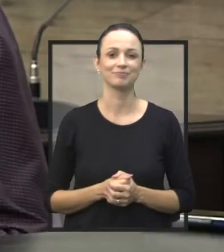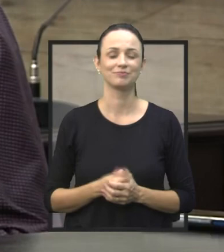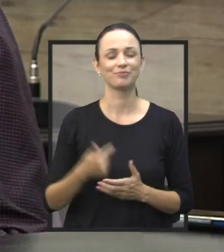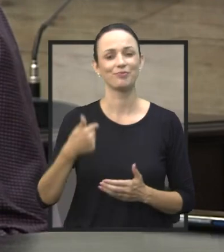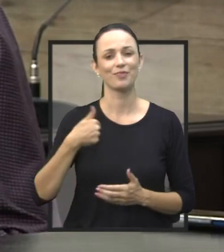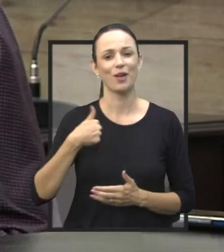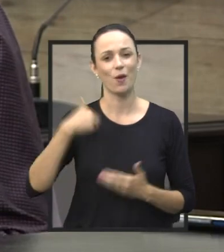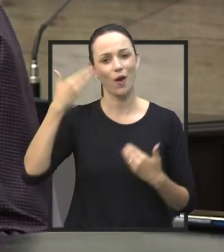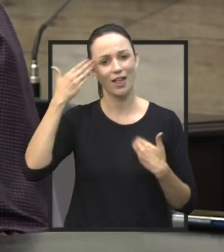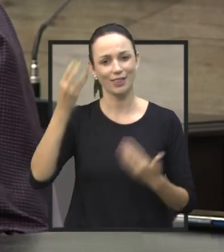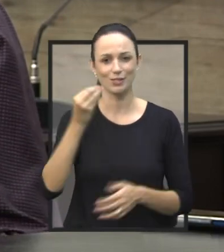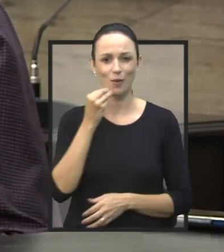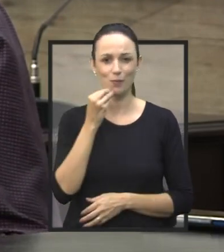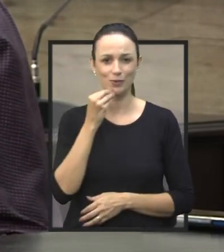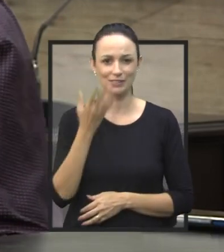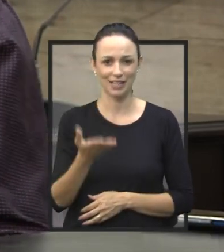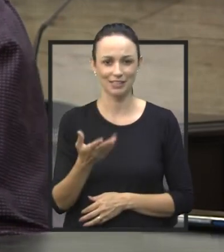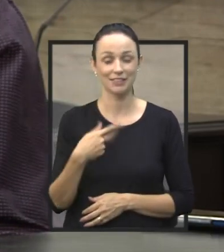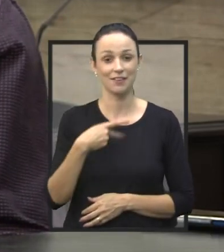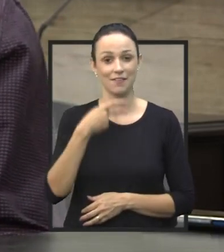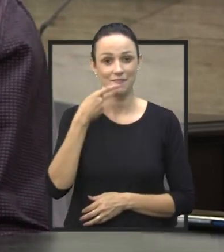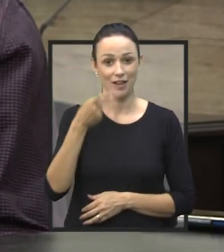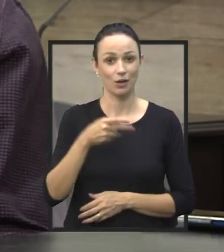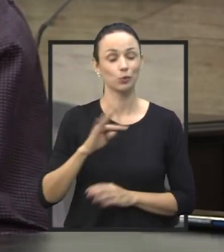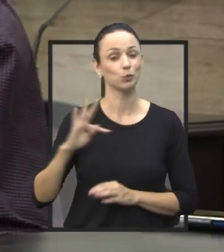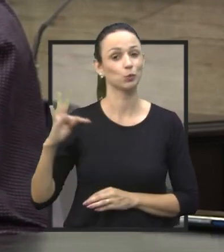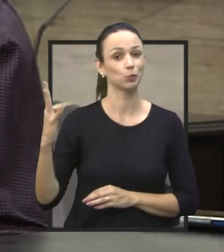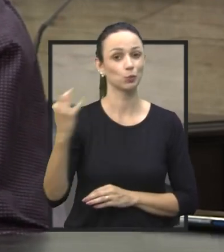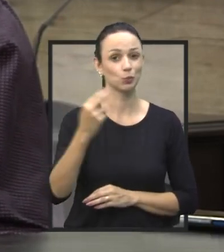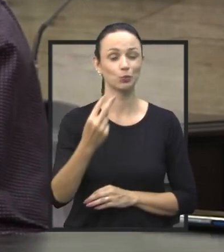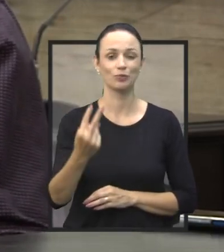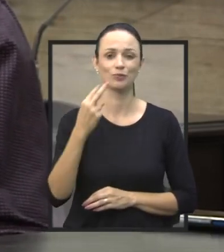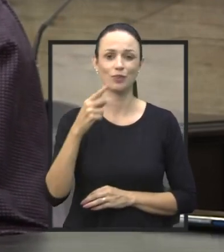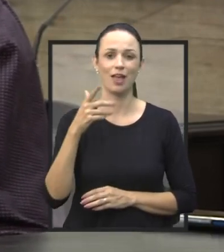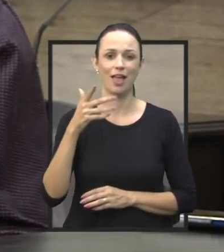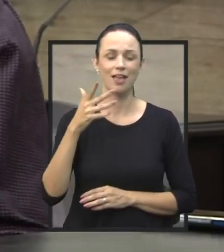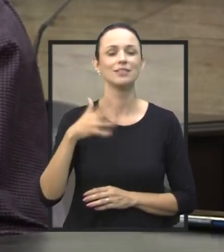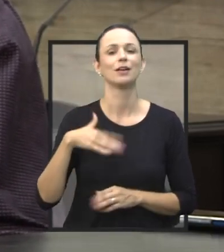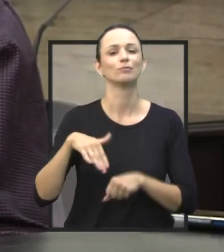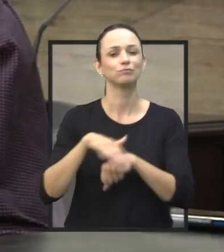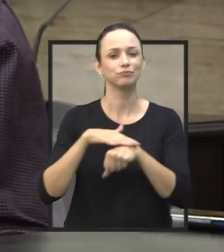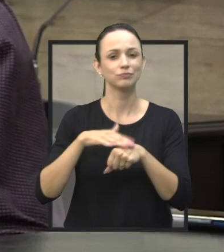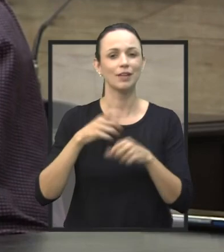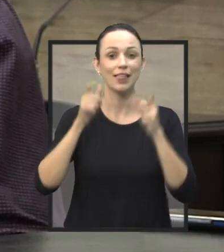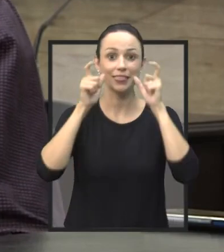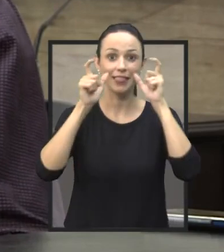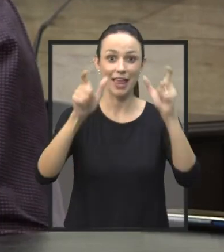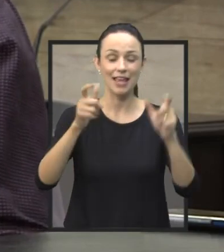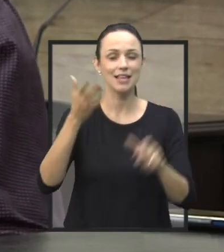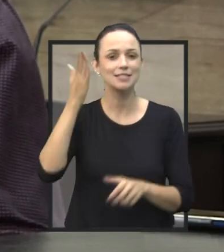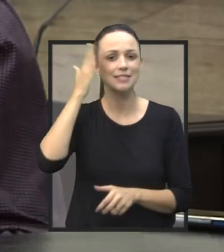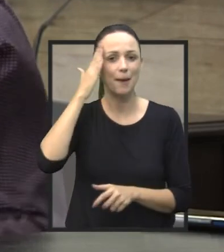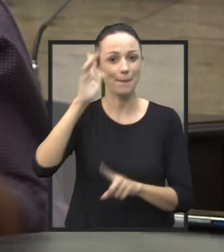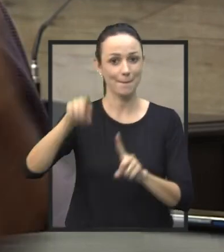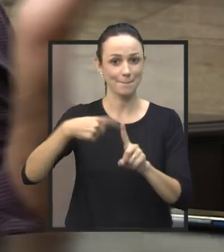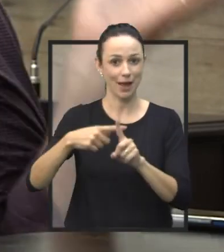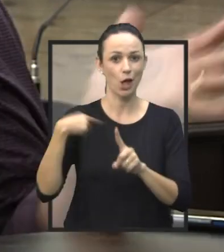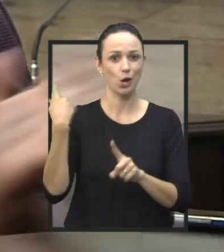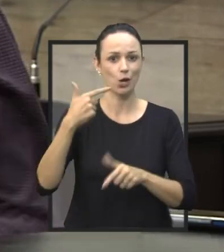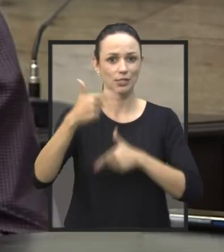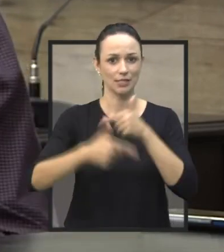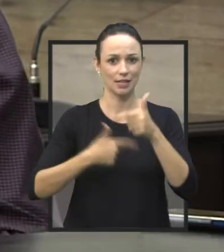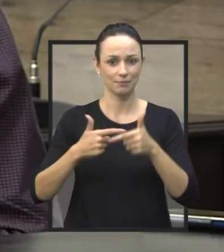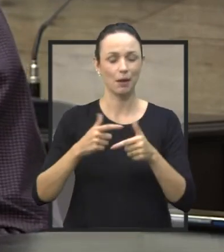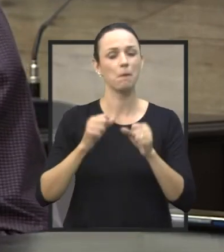agradeço pela oportunidade e dizer que para todos que viram essa nossa conversa e tiver interesse em saber um pouco mais do nosso trabalho, o nosso